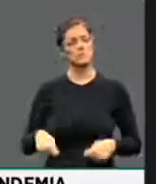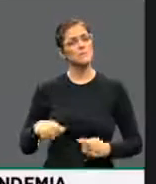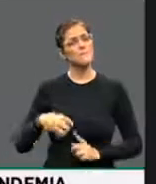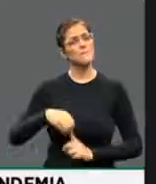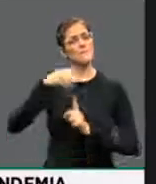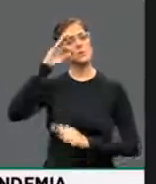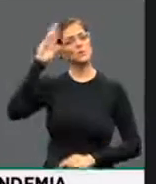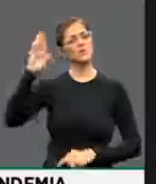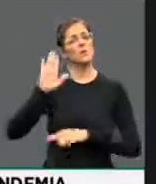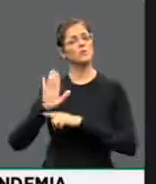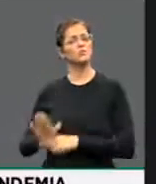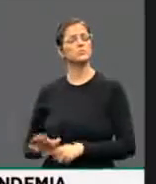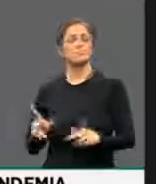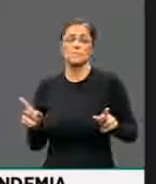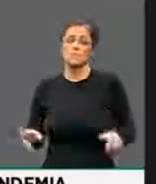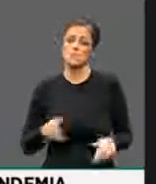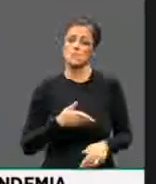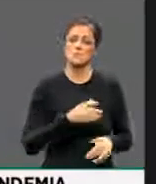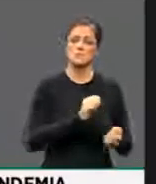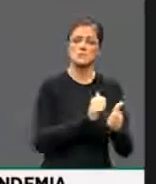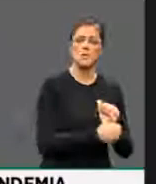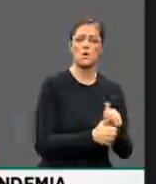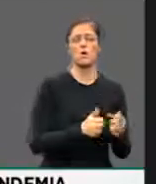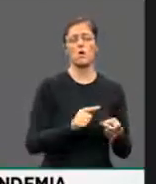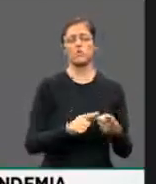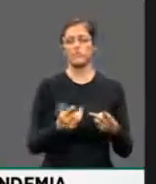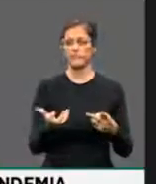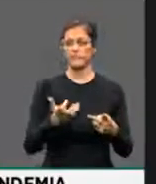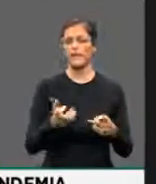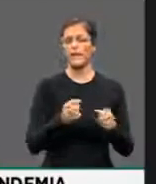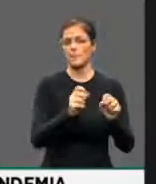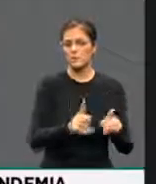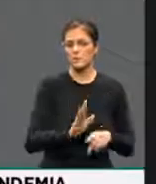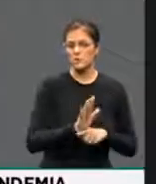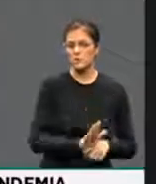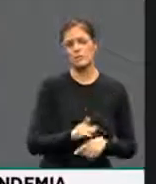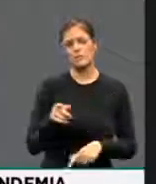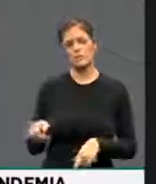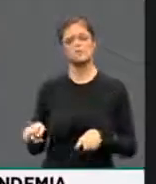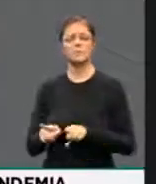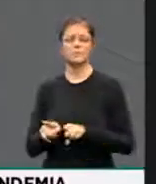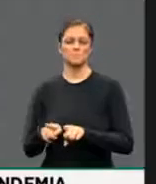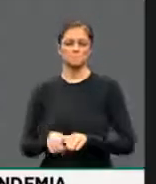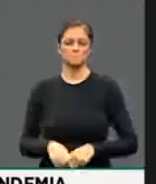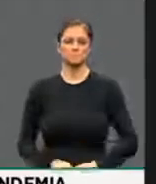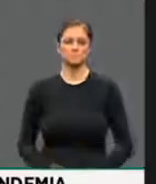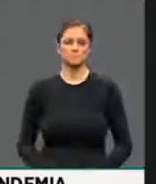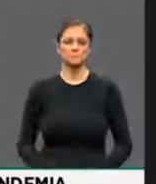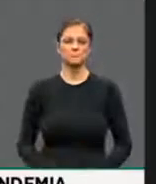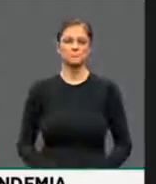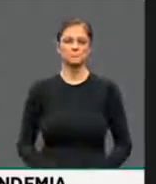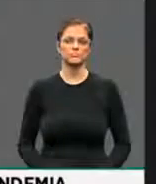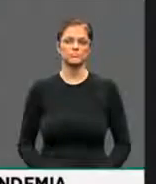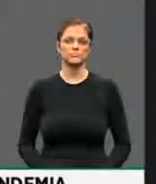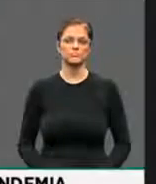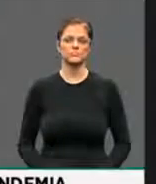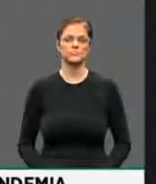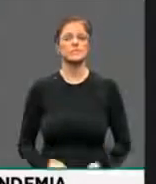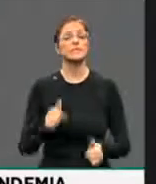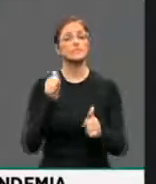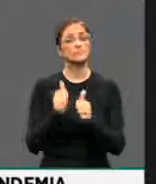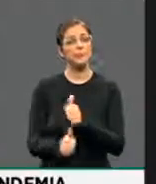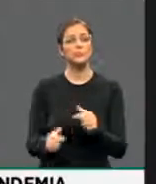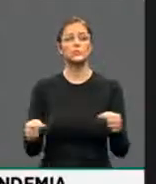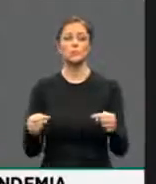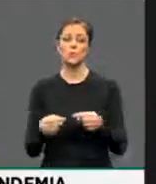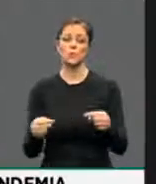tendo, para a questão do esporte, como estamos tendo e queremos ter para os consignados. E dizer, senhor presidente, que esporte tem tudo a ver com